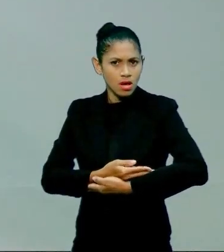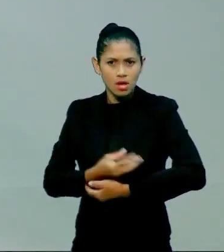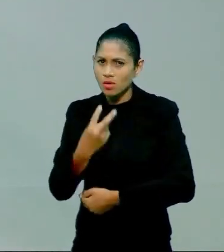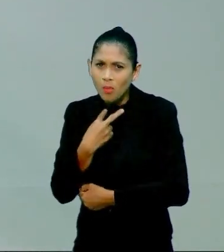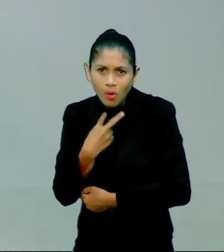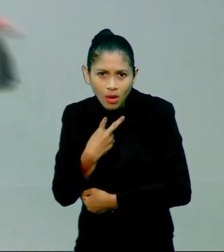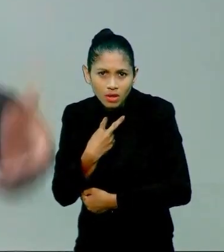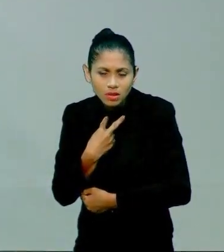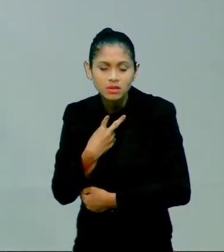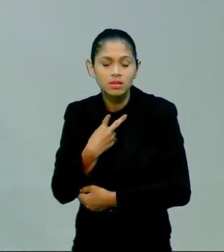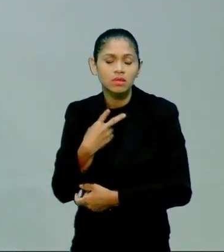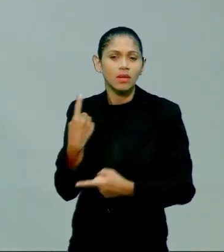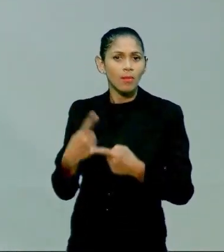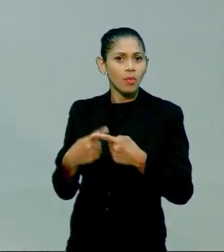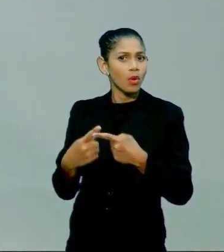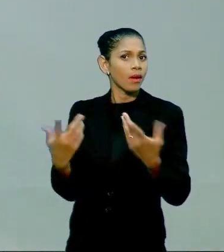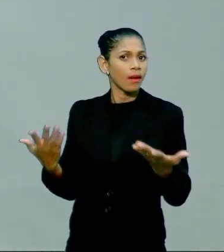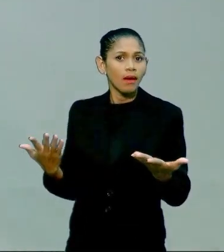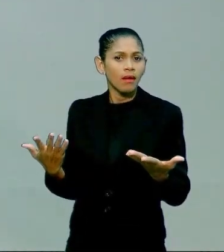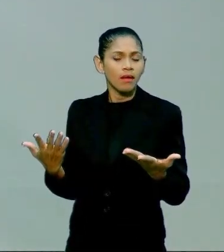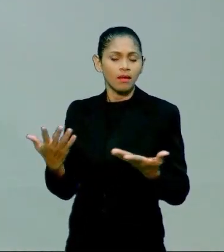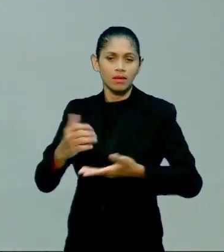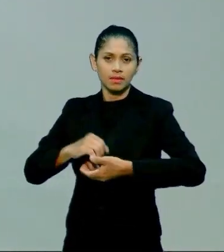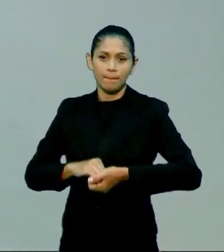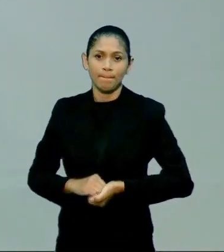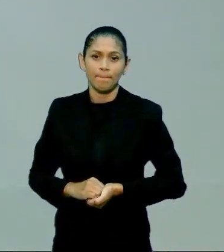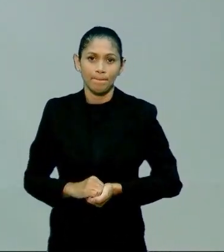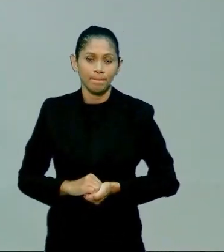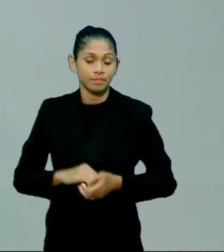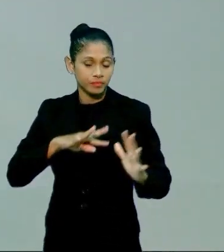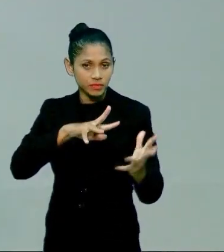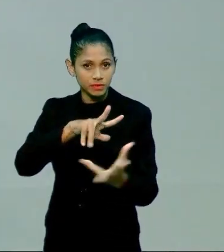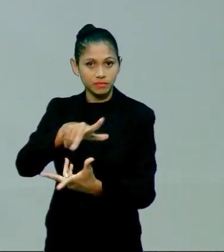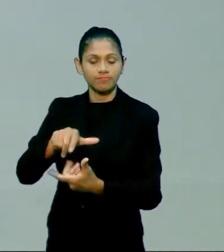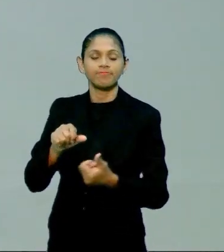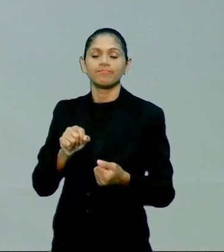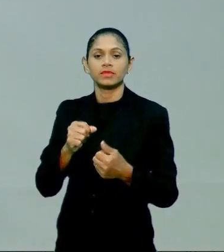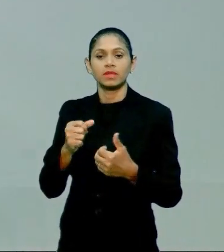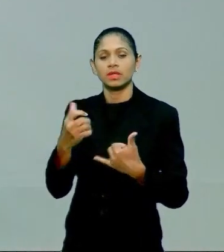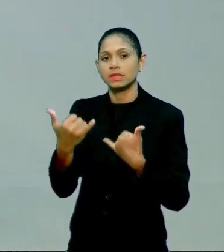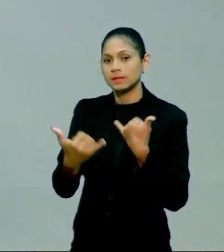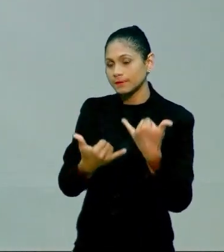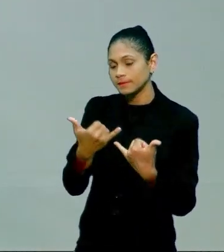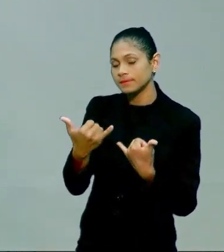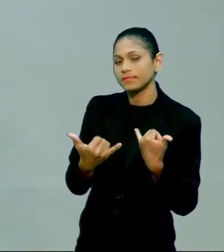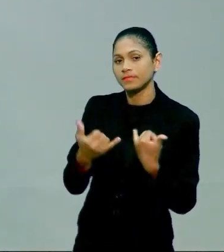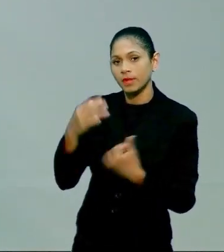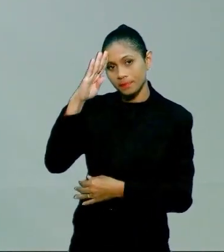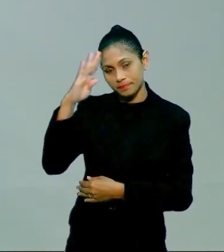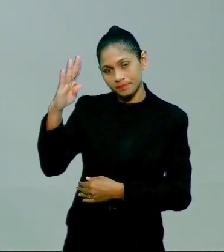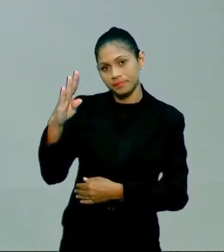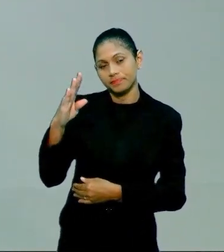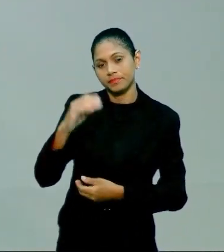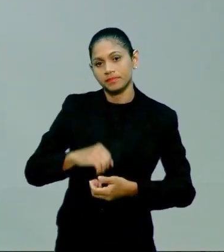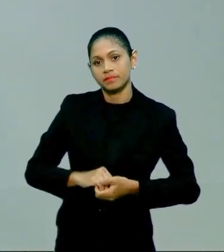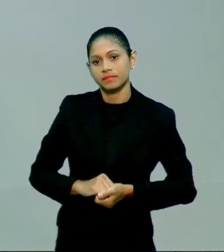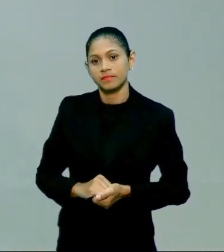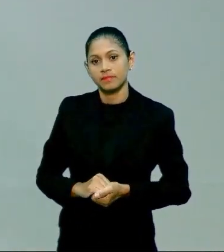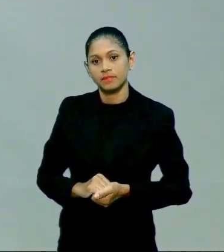aprender também a cuidar dos filhos? Por isso que esses pais estão todos... Mas, de forma geral, essa é a dinâmica principal. De forma